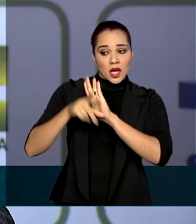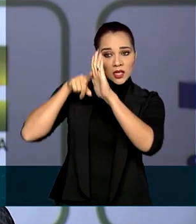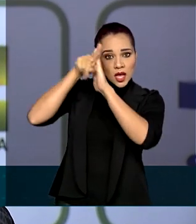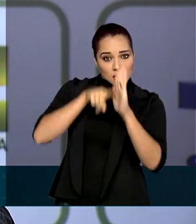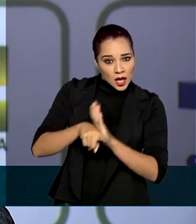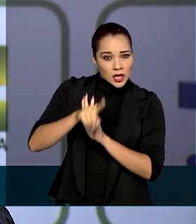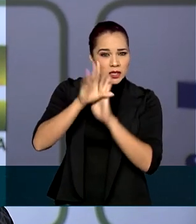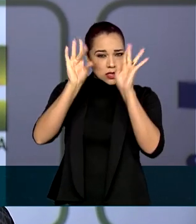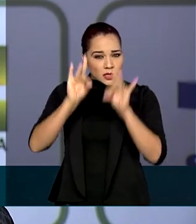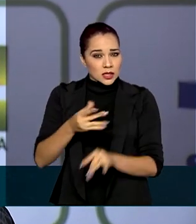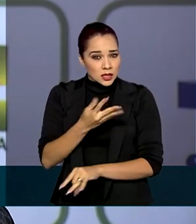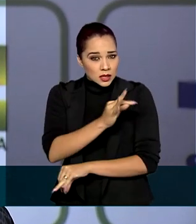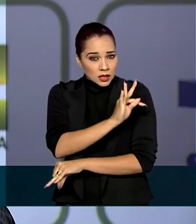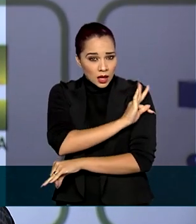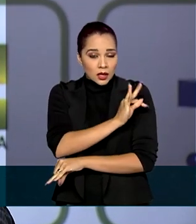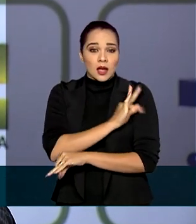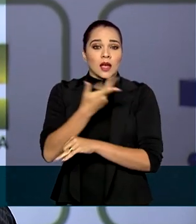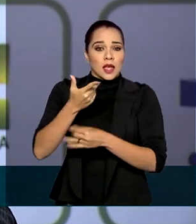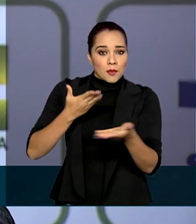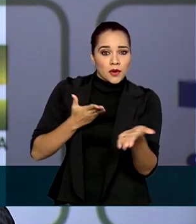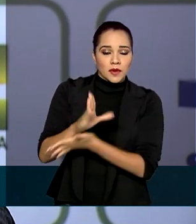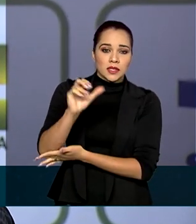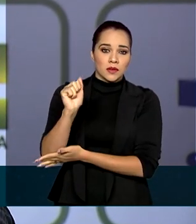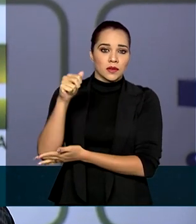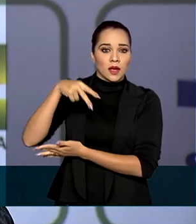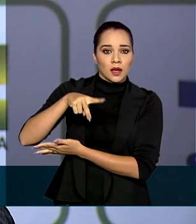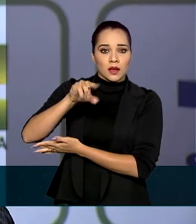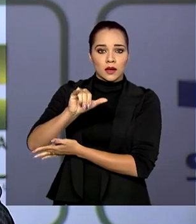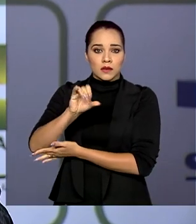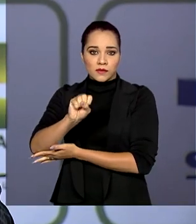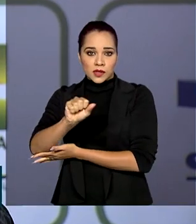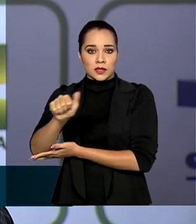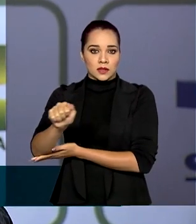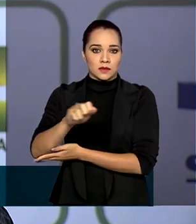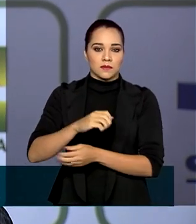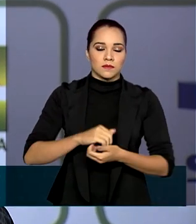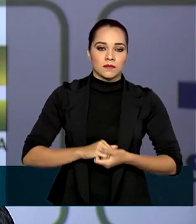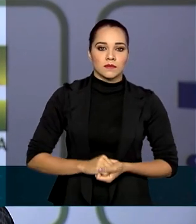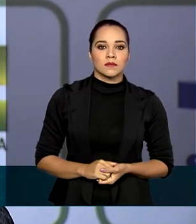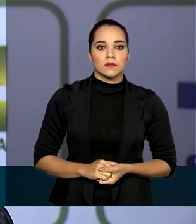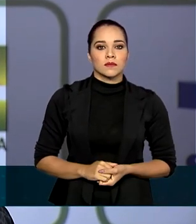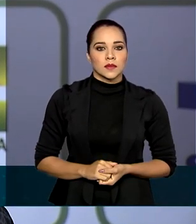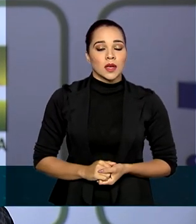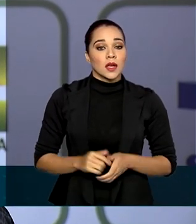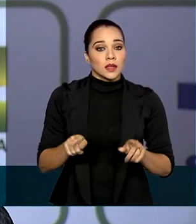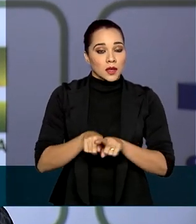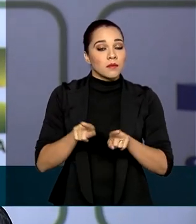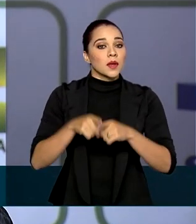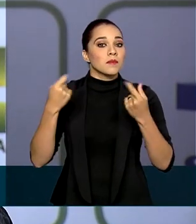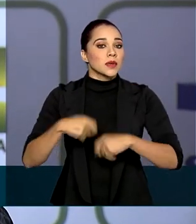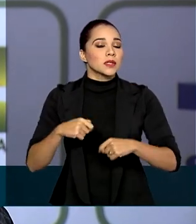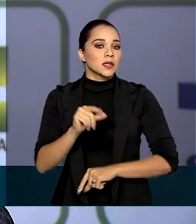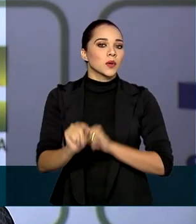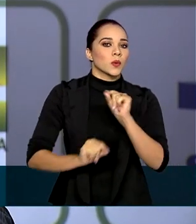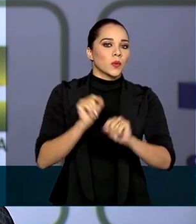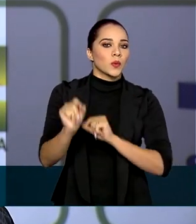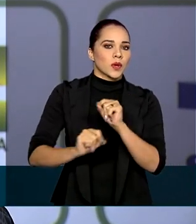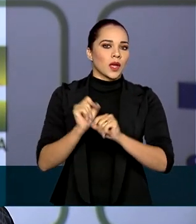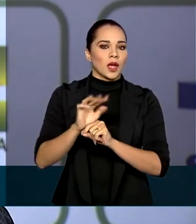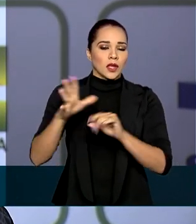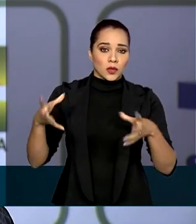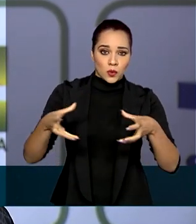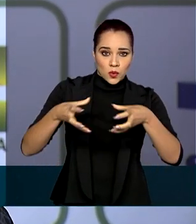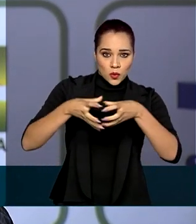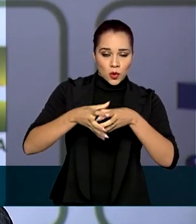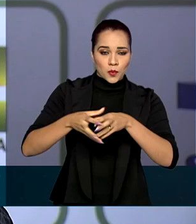técnica e aprovação da Agência Nacional de Vigilância Sanitária, Anvisa. Depende também da Câmara de